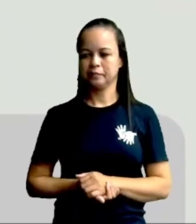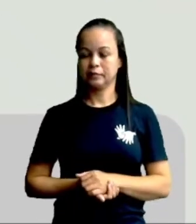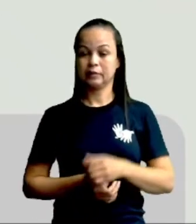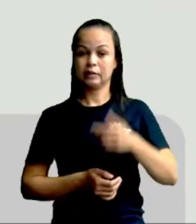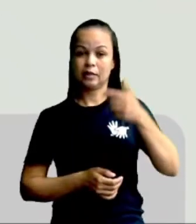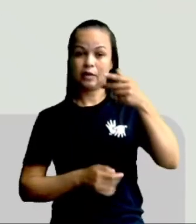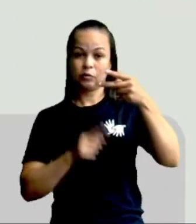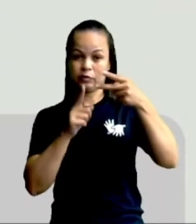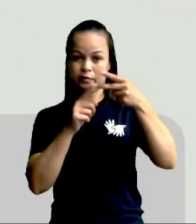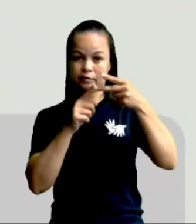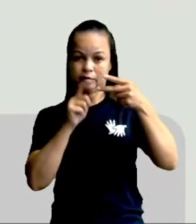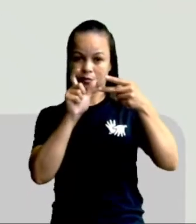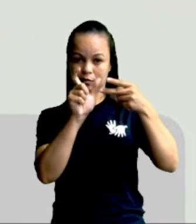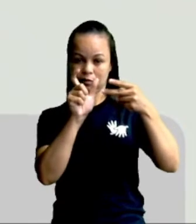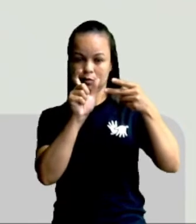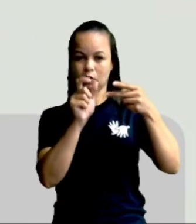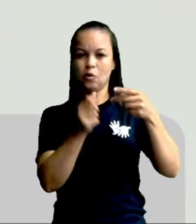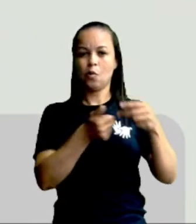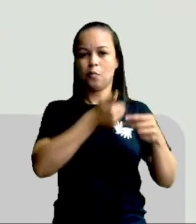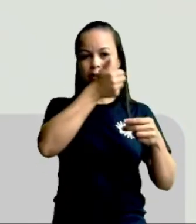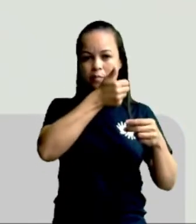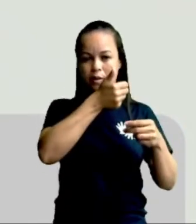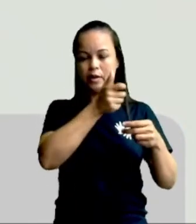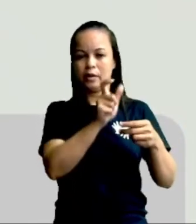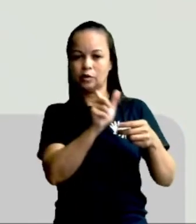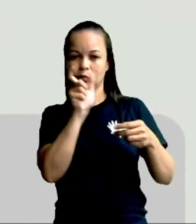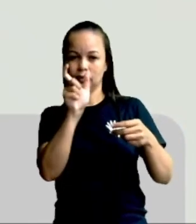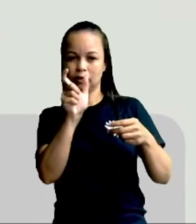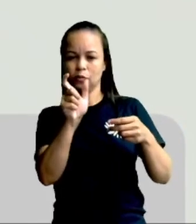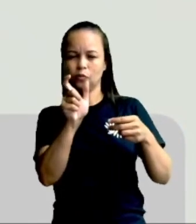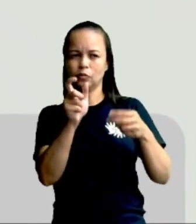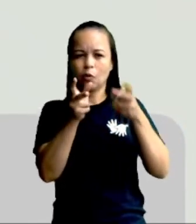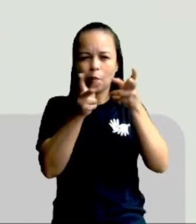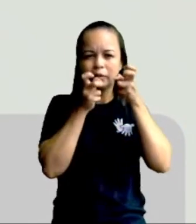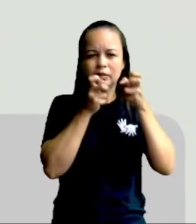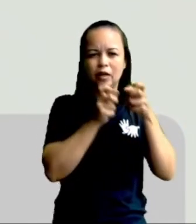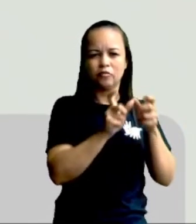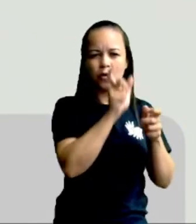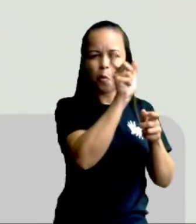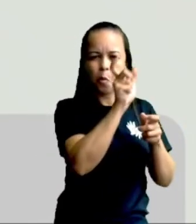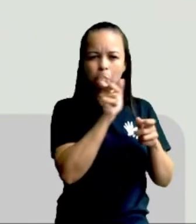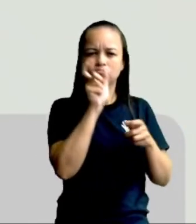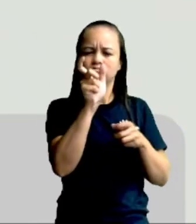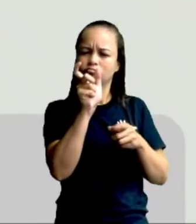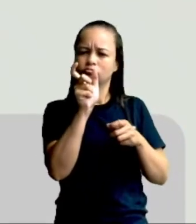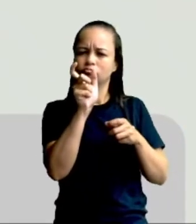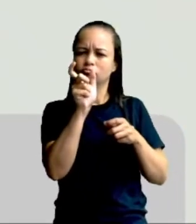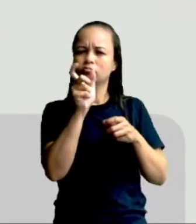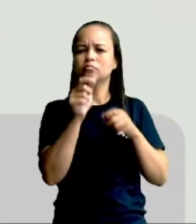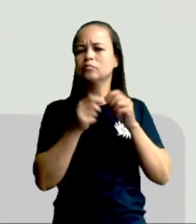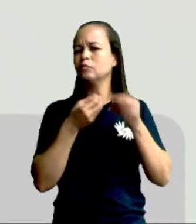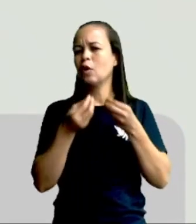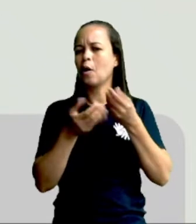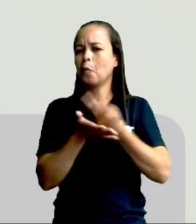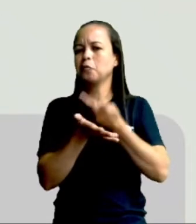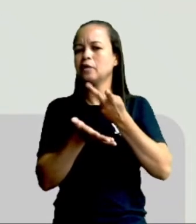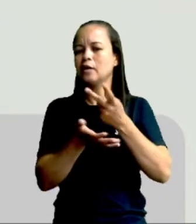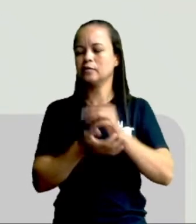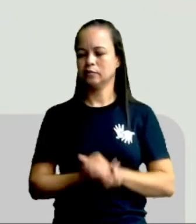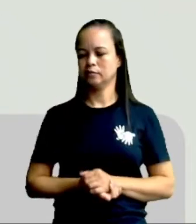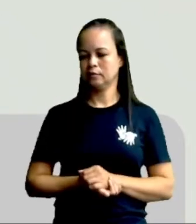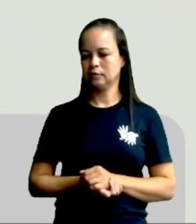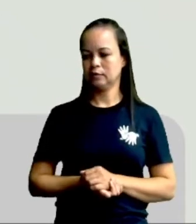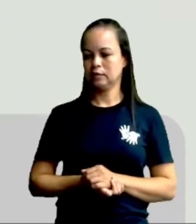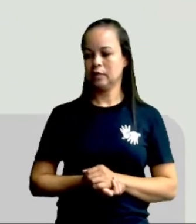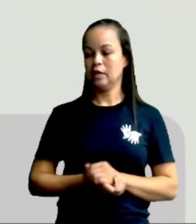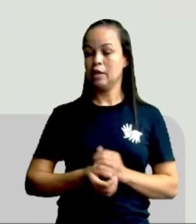o que acontece no primeiro e no segundo quadrinho? Olha o primeiro e olha o segundo, olha os balõezinhos. E o terceiro,